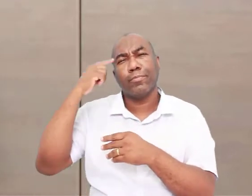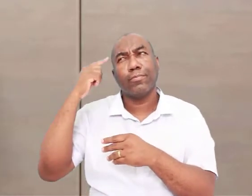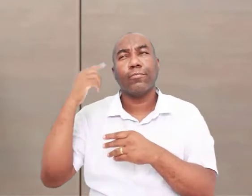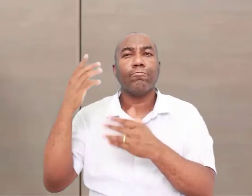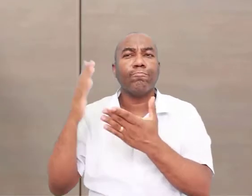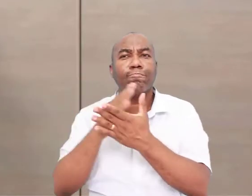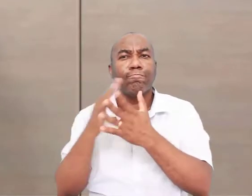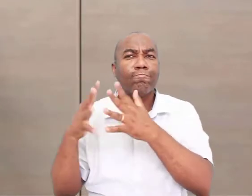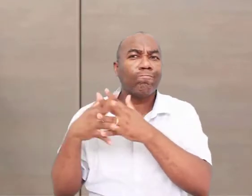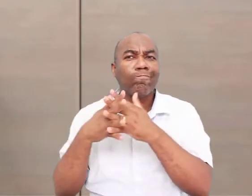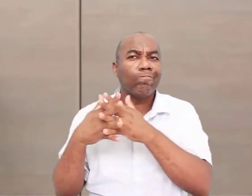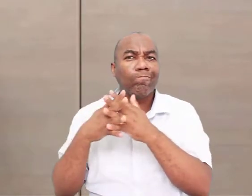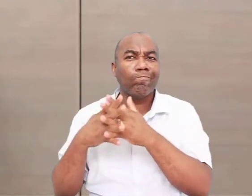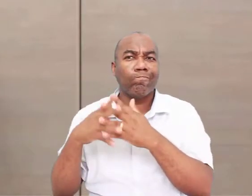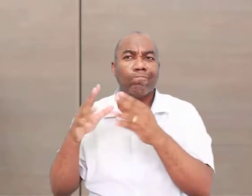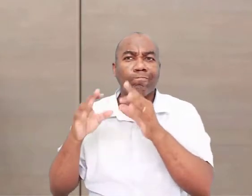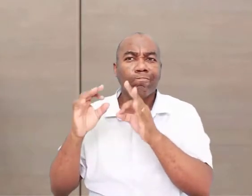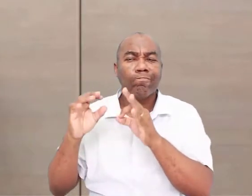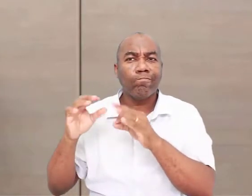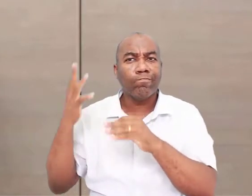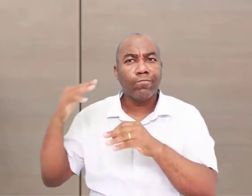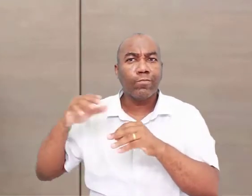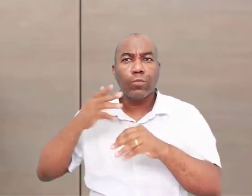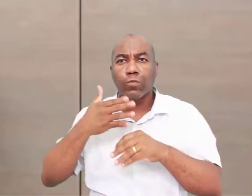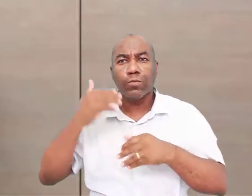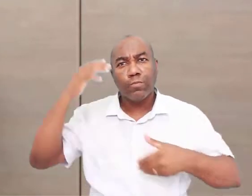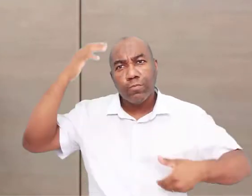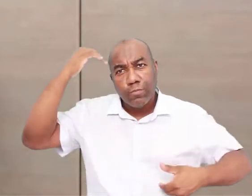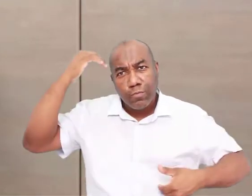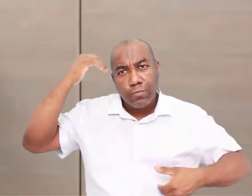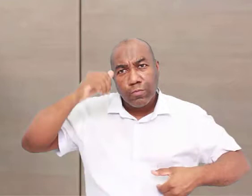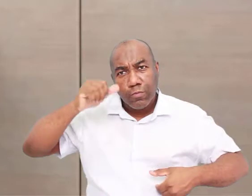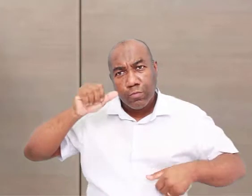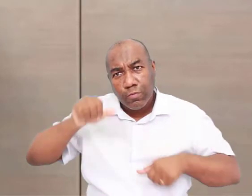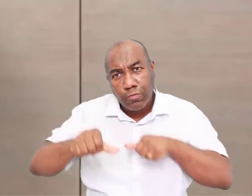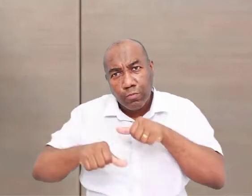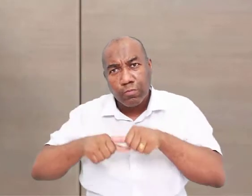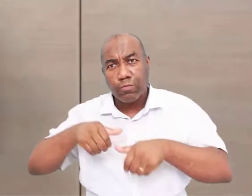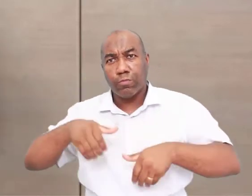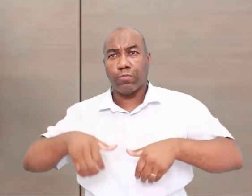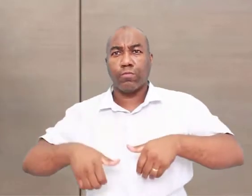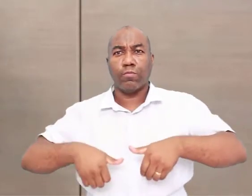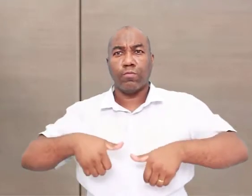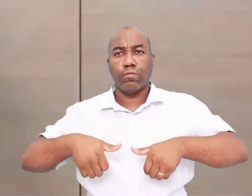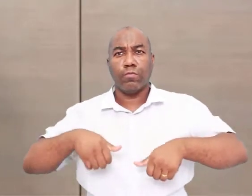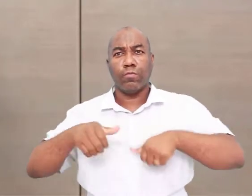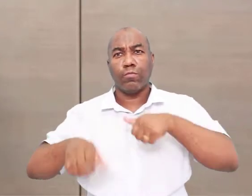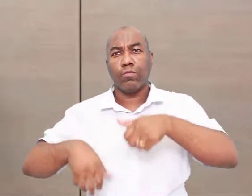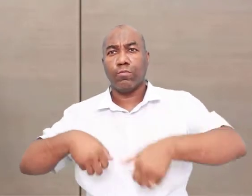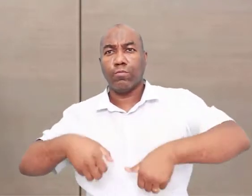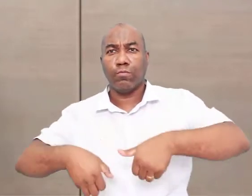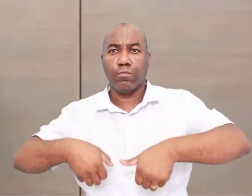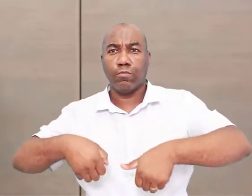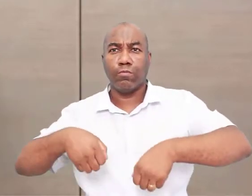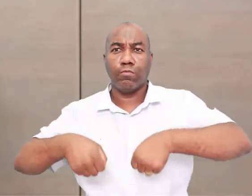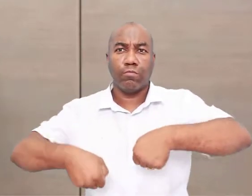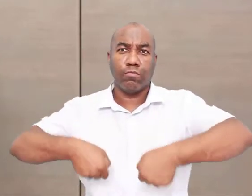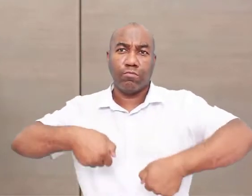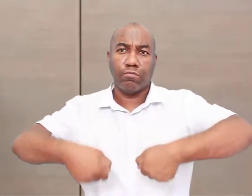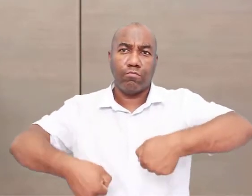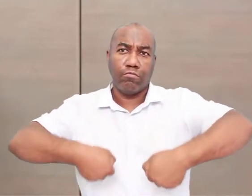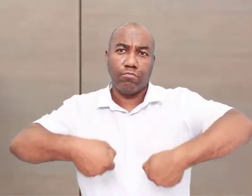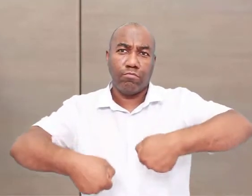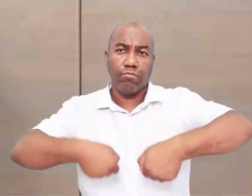dúvidas, né? Se ele evoluiu para o Homo habilis. Então existem teorias que dizem que sim, que houve uma